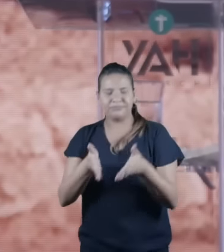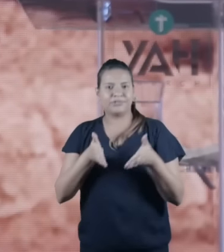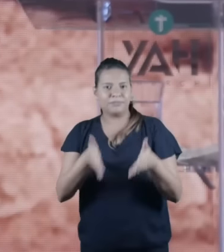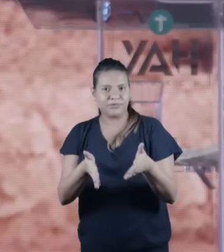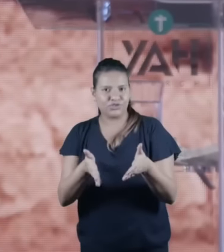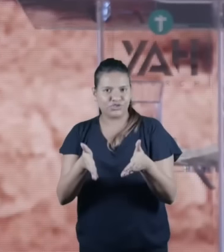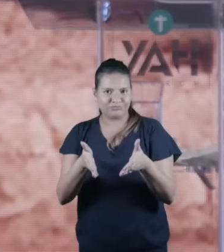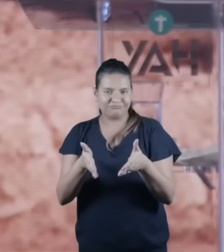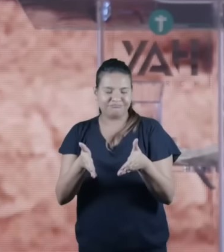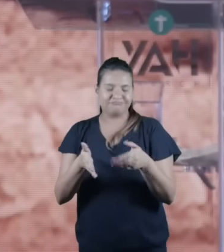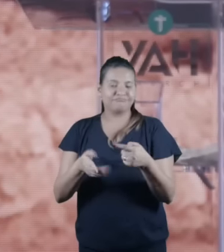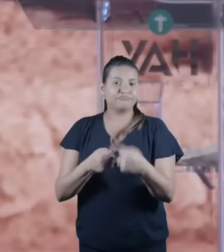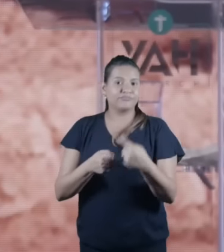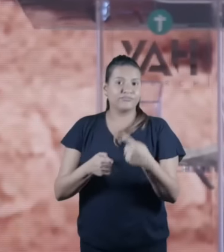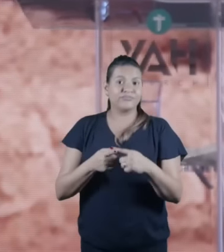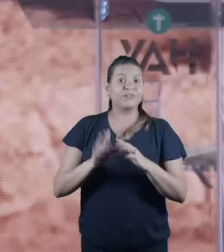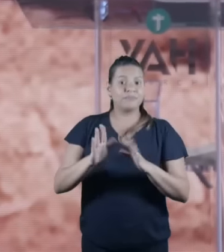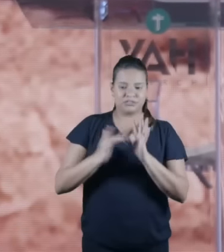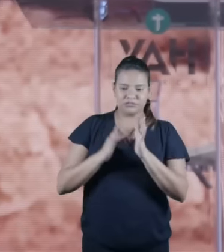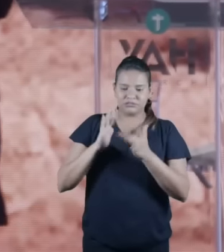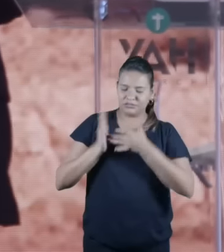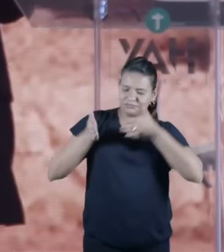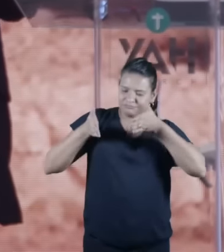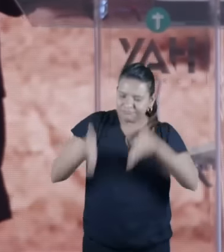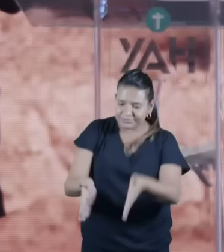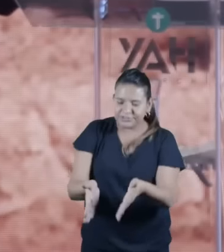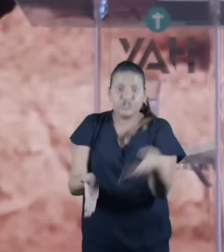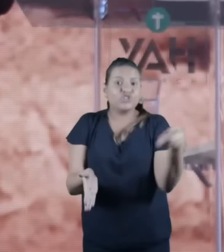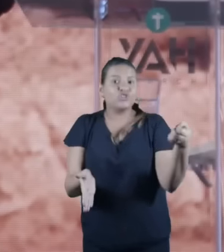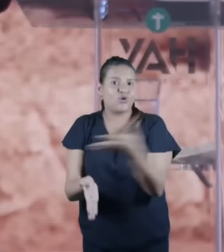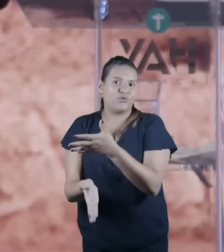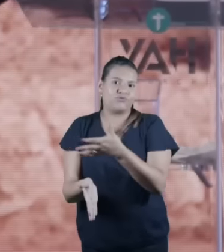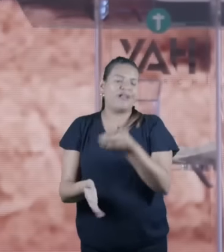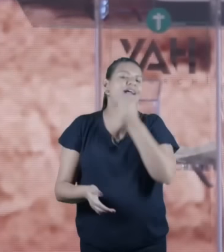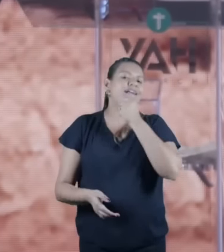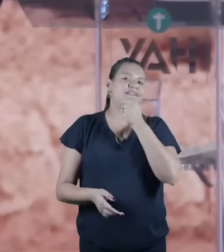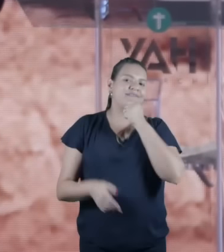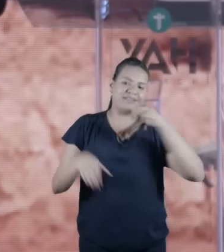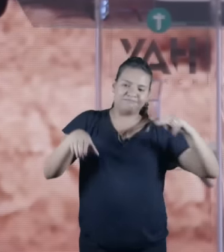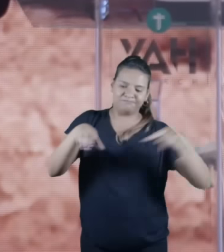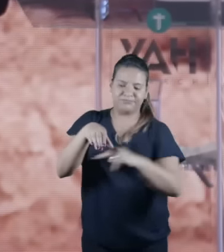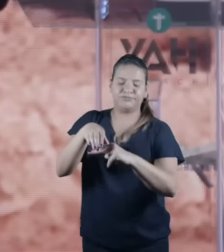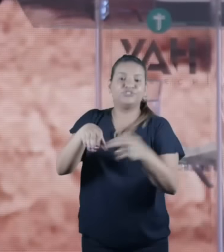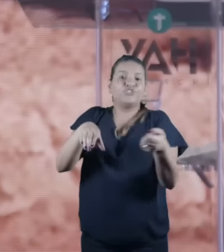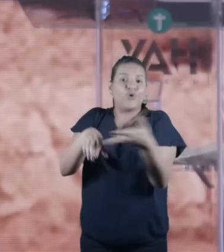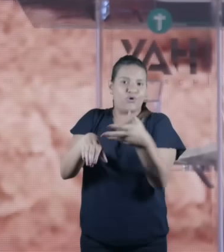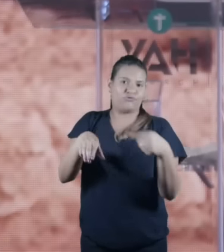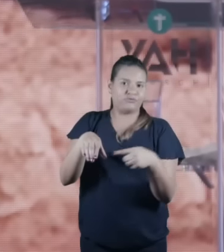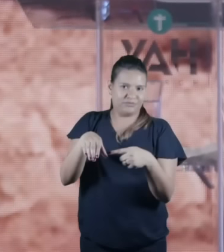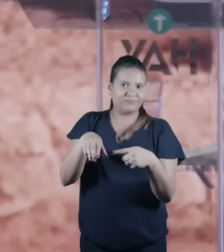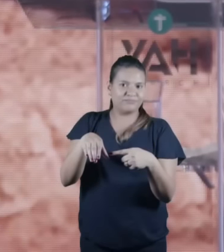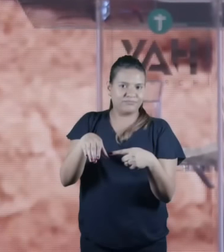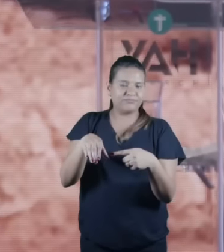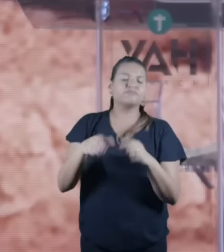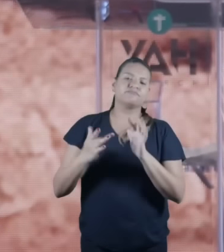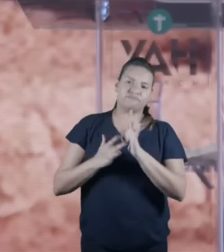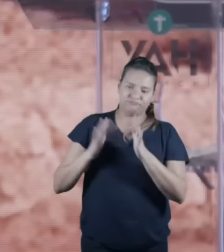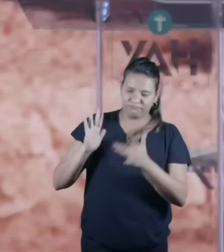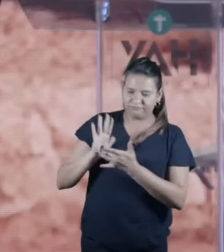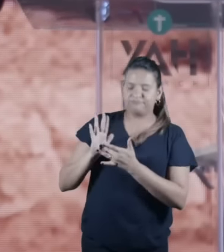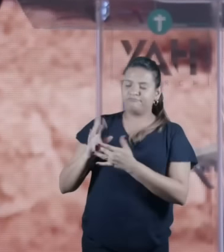novo que ninguém nunca tinha usado Jesus ele vai se sepultar ele vai ser crucificado